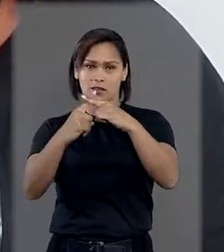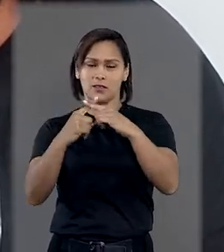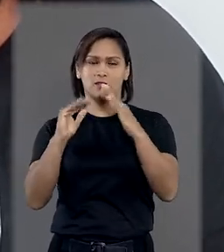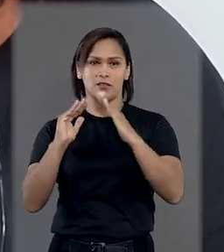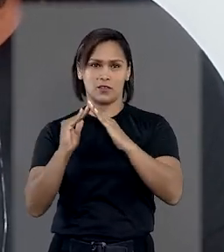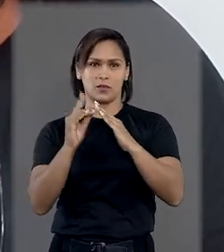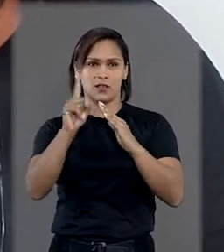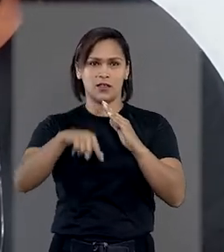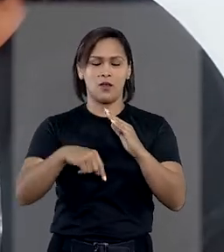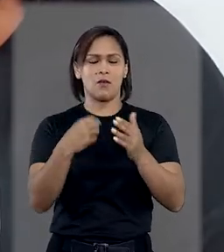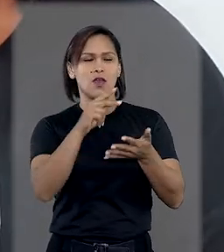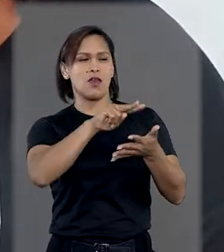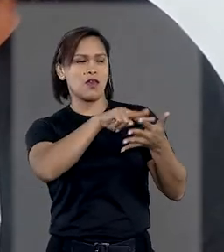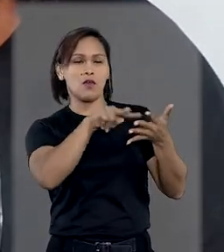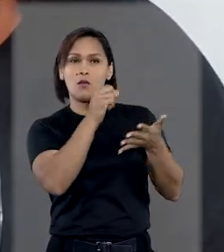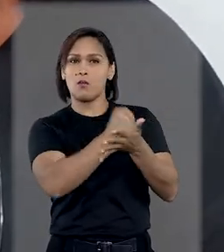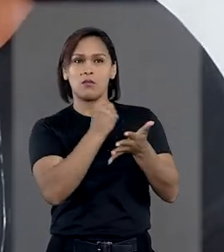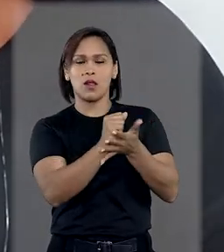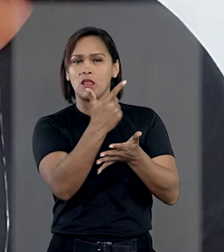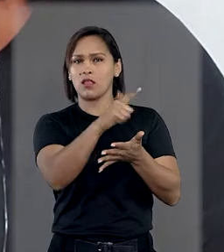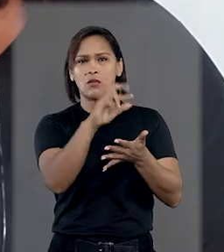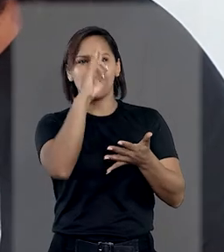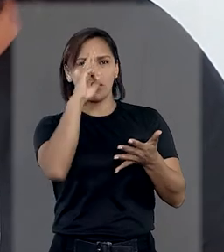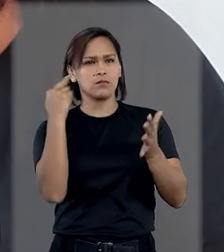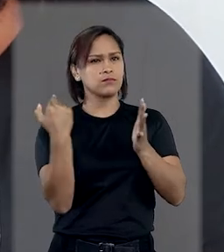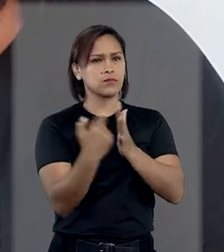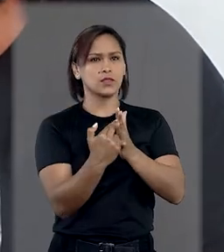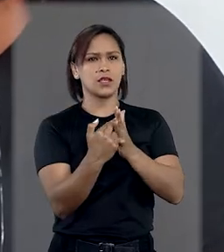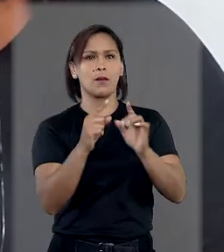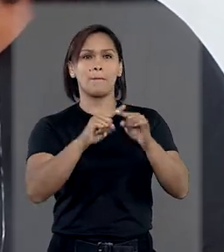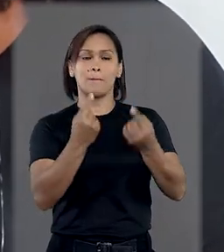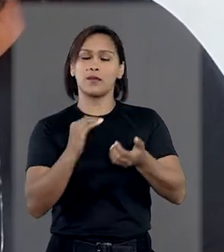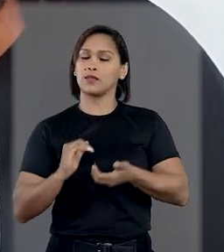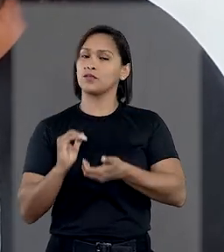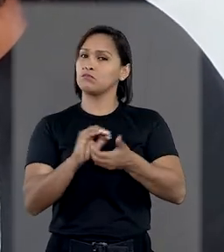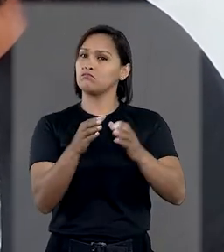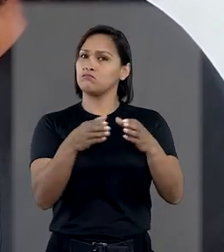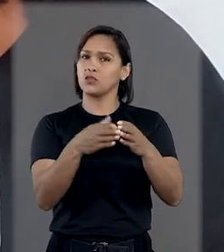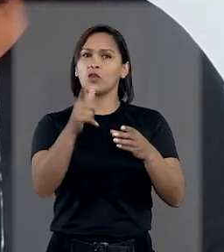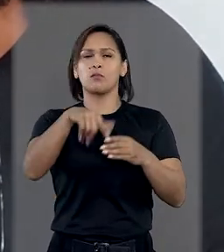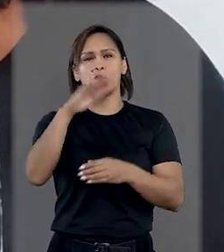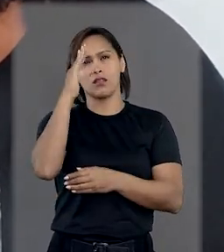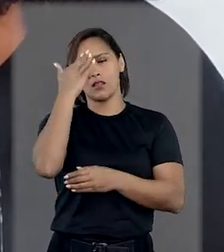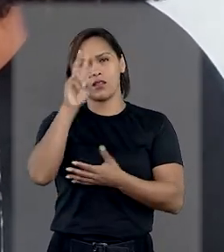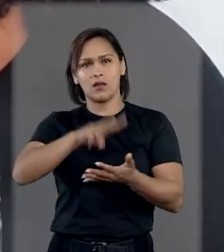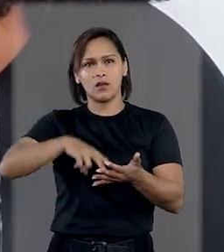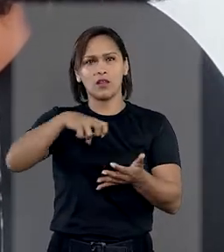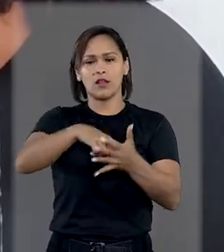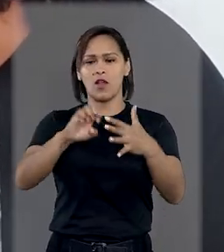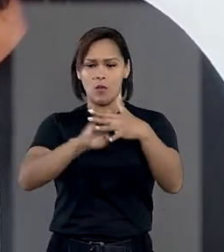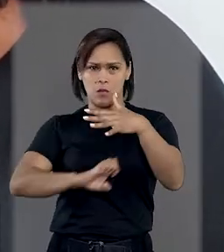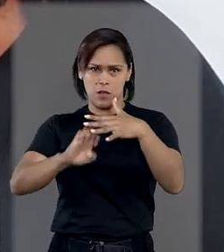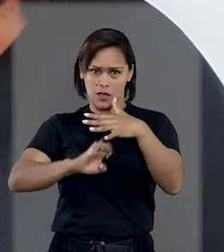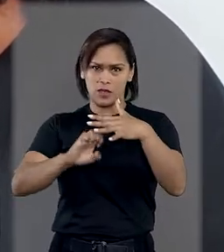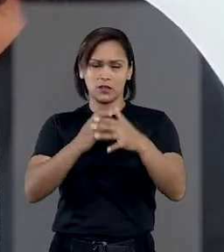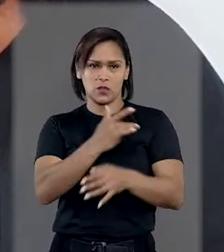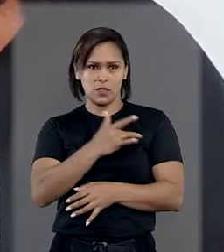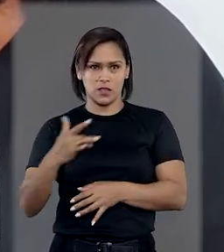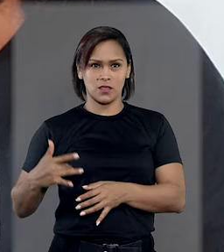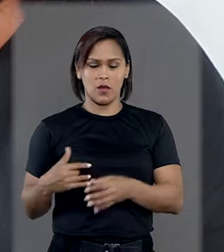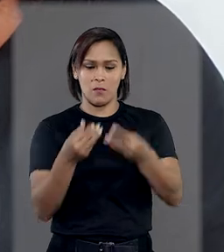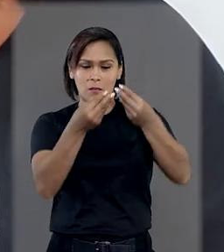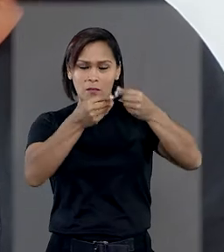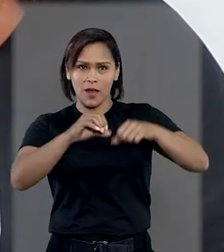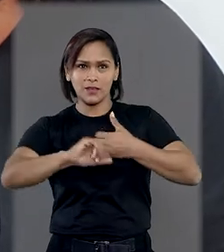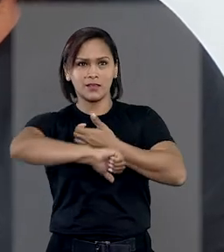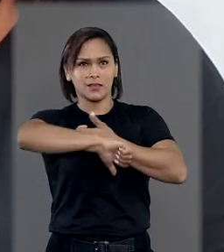credenciada e o plano não poderia ser responsabilizado. Porém, o colegiado entendeu que a condenação da operadora de saúde